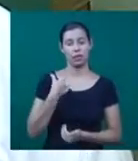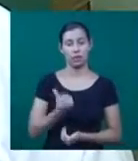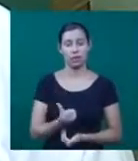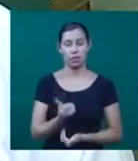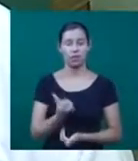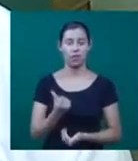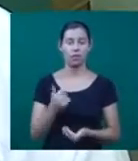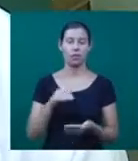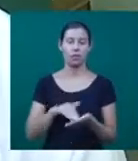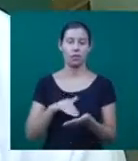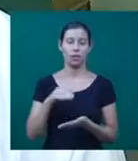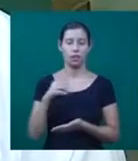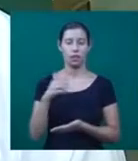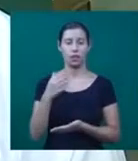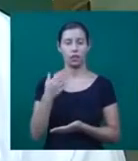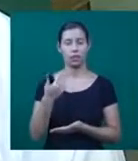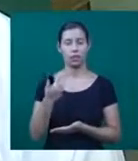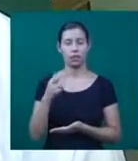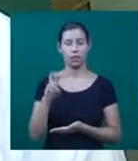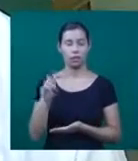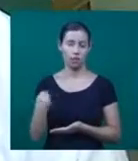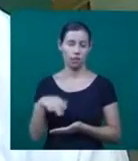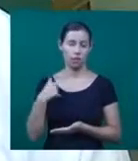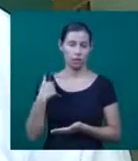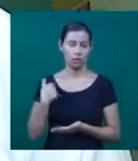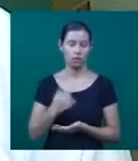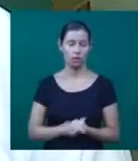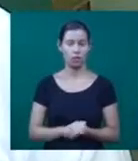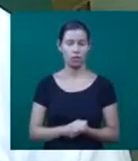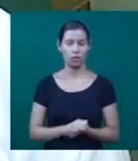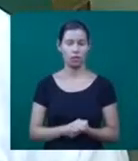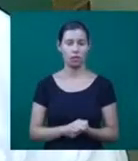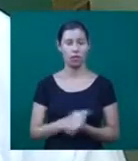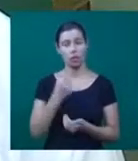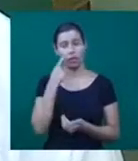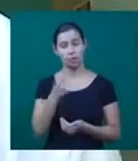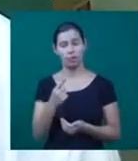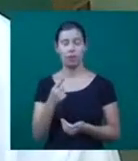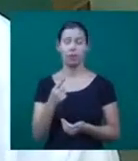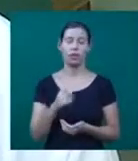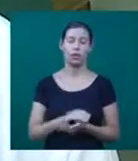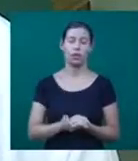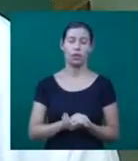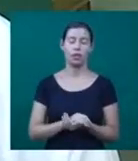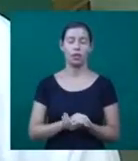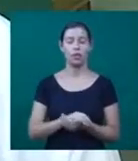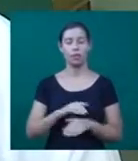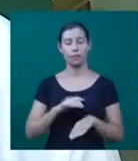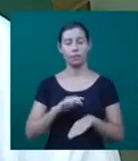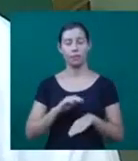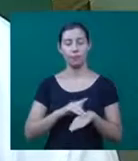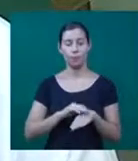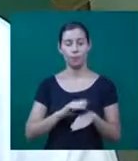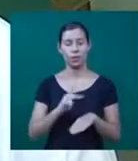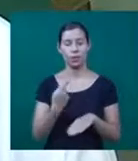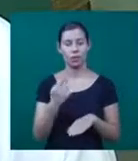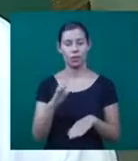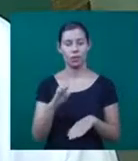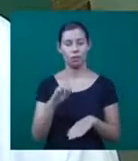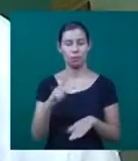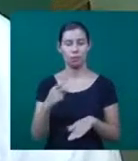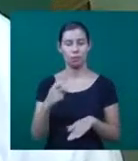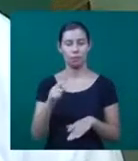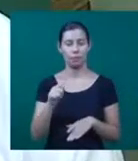não ter comportamento de risco para doenças transmissíveis, não ter tido hepatite após os 11 anos de idade, né.